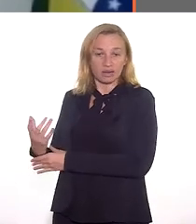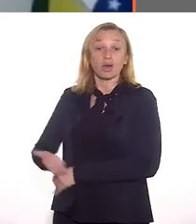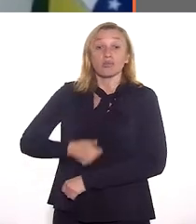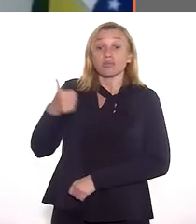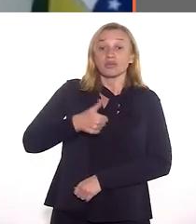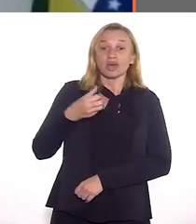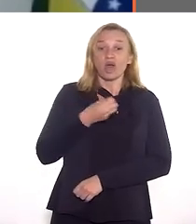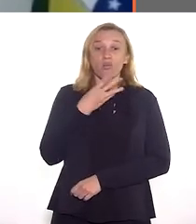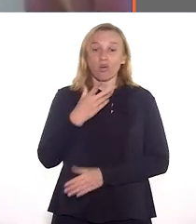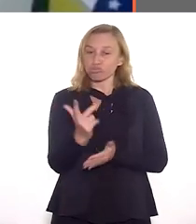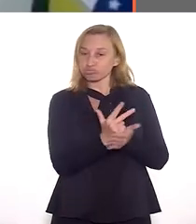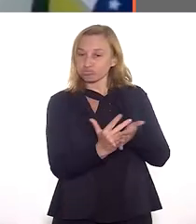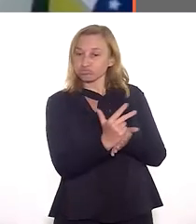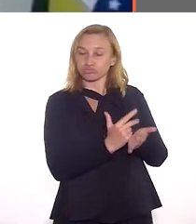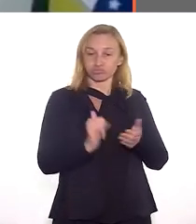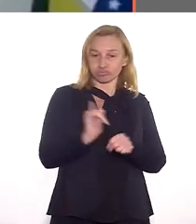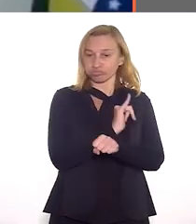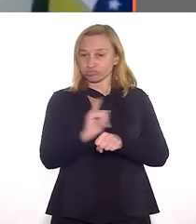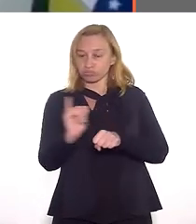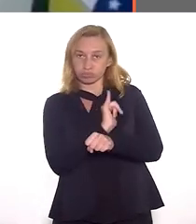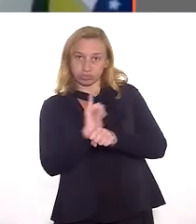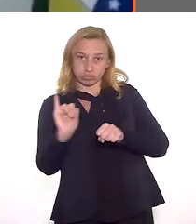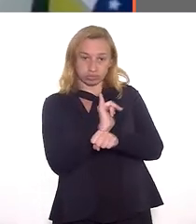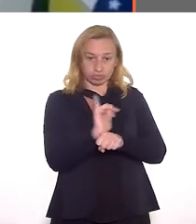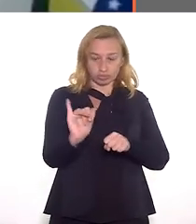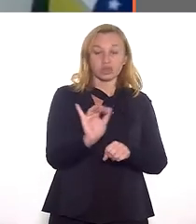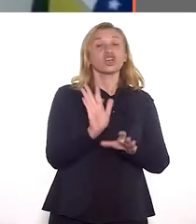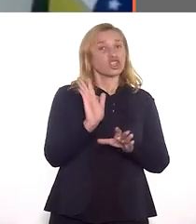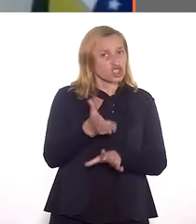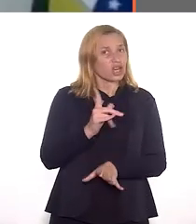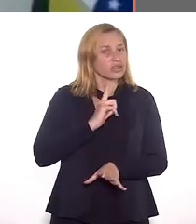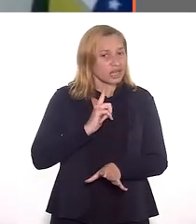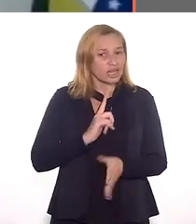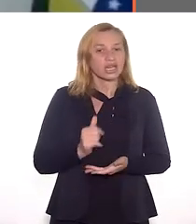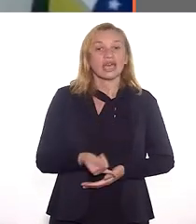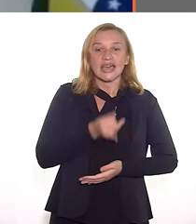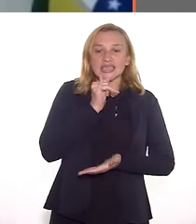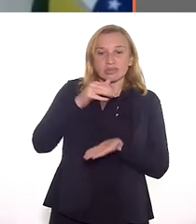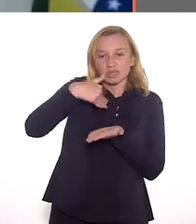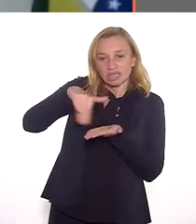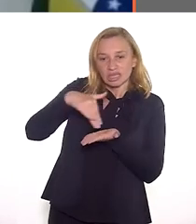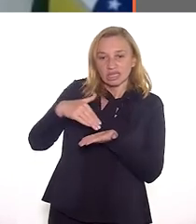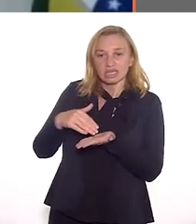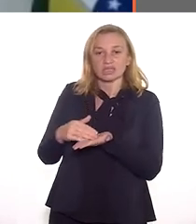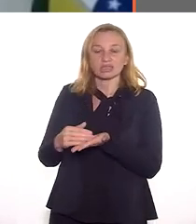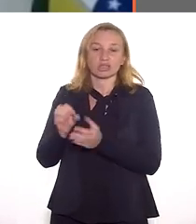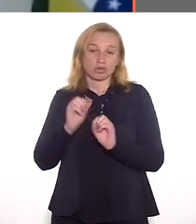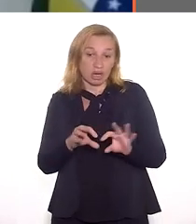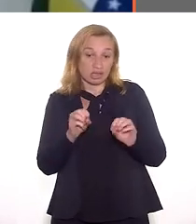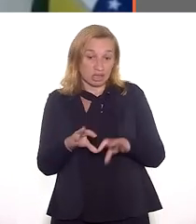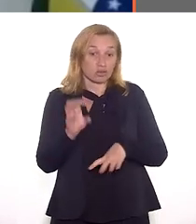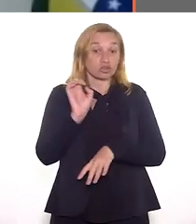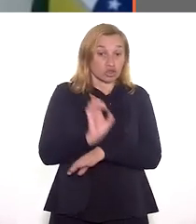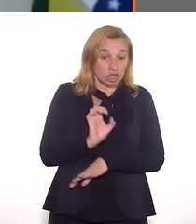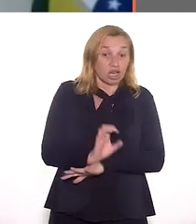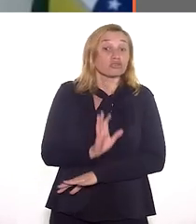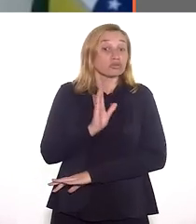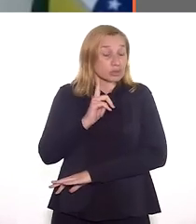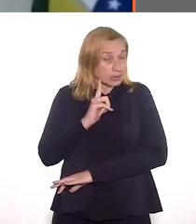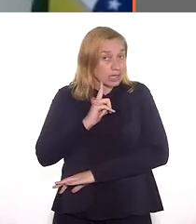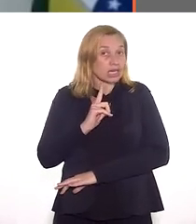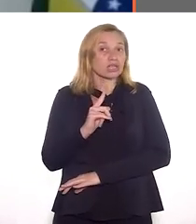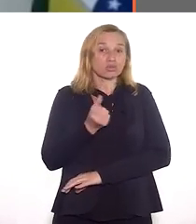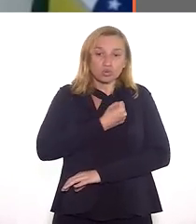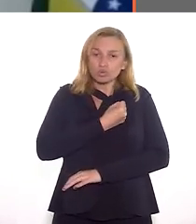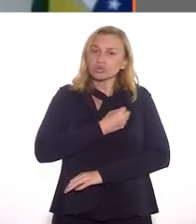própria comunidade. Então, acho que a primeira coisa é ter um bom mapeamento, e uma parte desse mapeamento já existe. Por exemplo, a Secretaria de Educação do